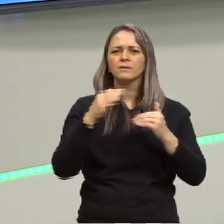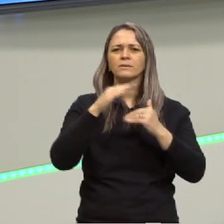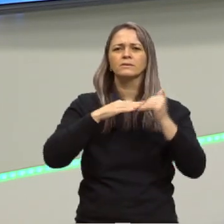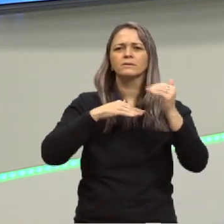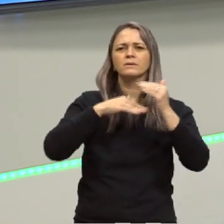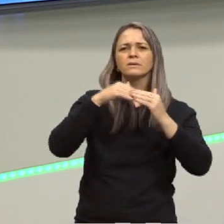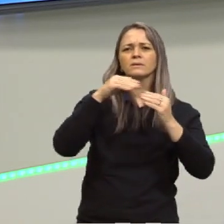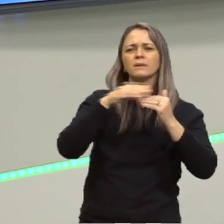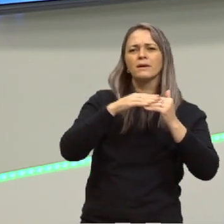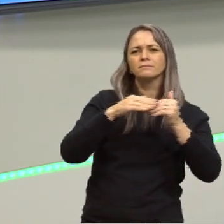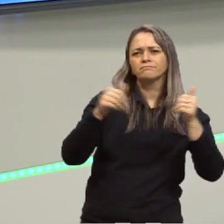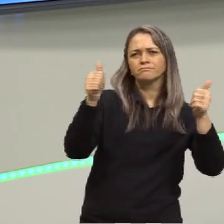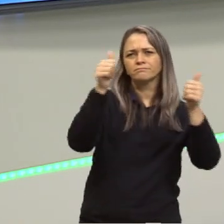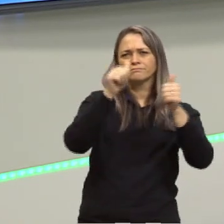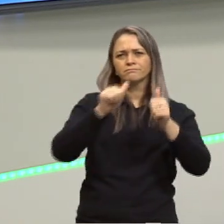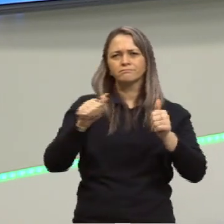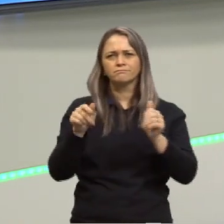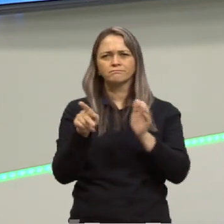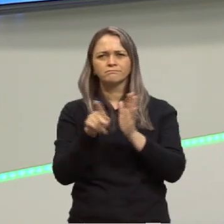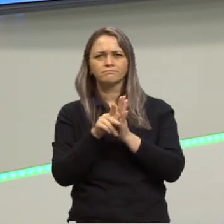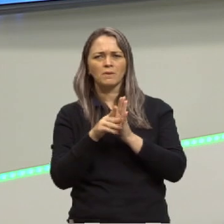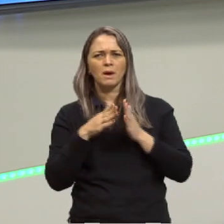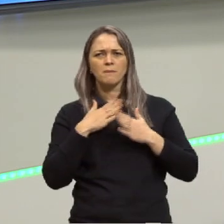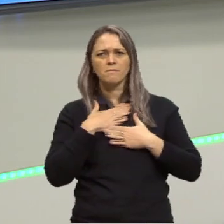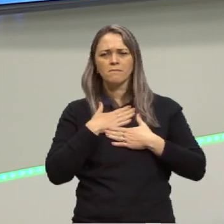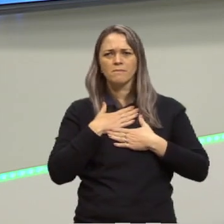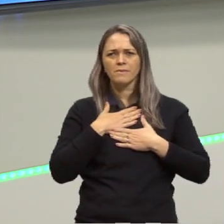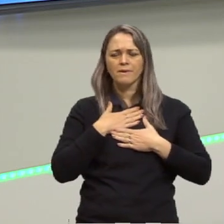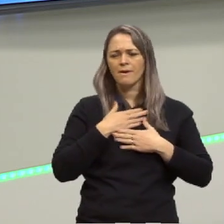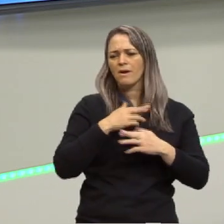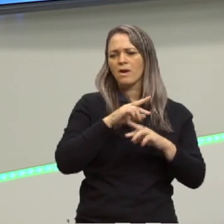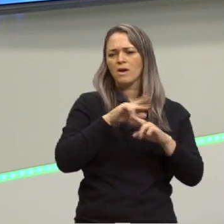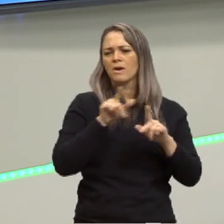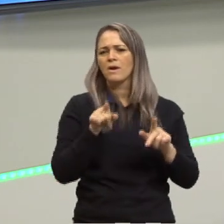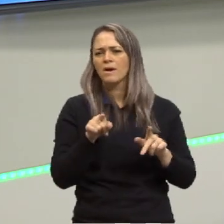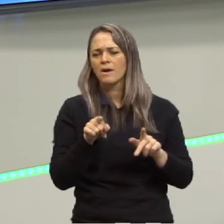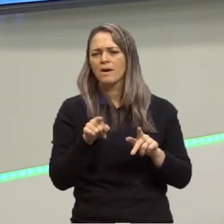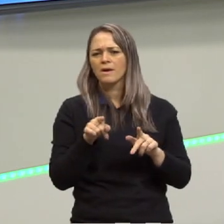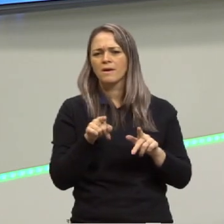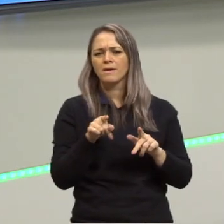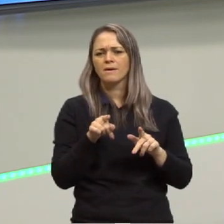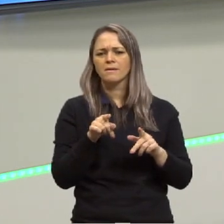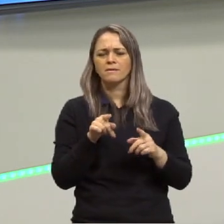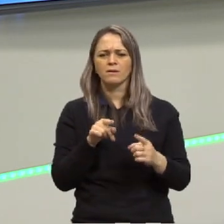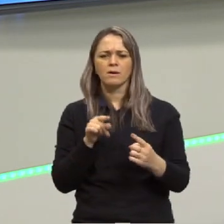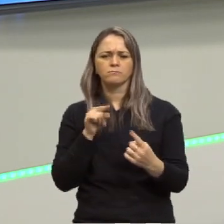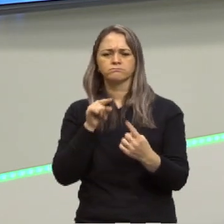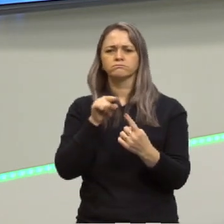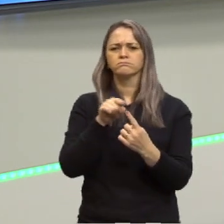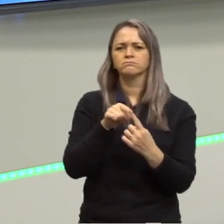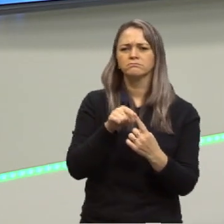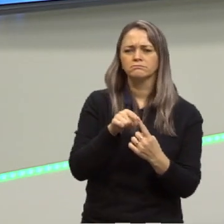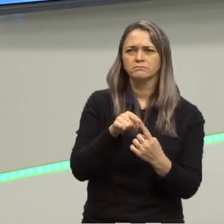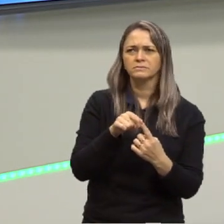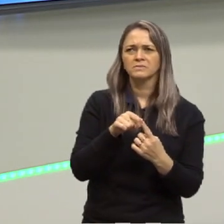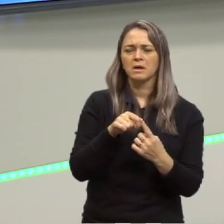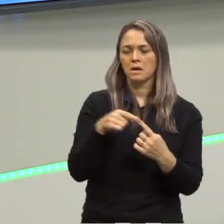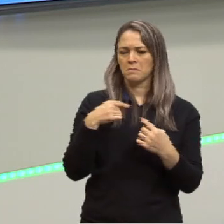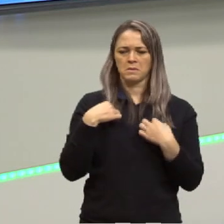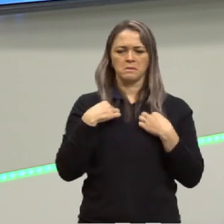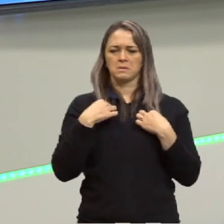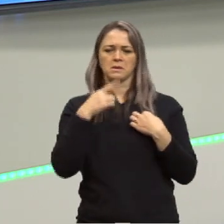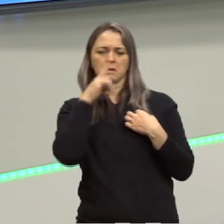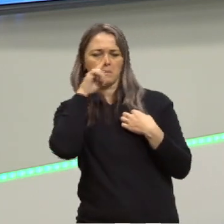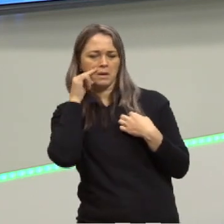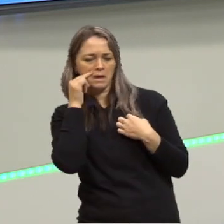de forma particular é diferente de eu dizer uma coisa mais objetiva eu posso dizer assim a minha camiseta é amarela